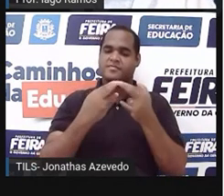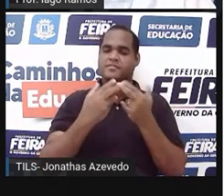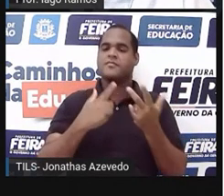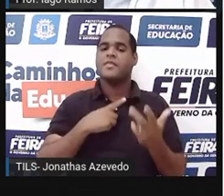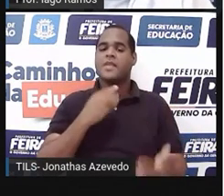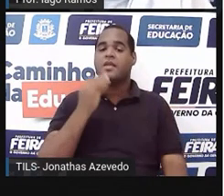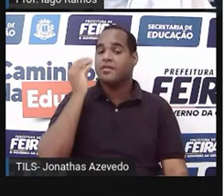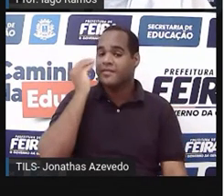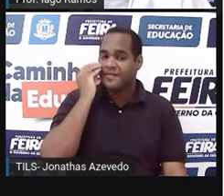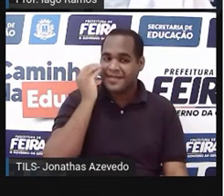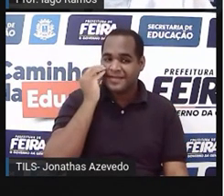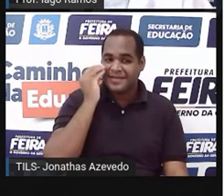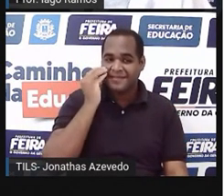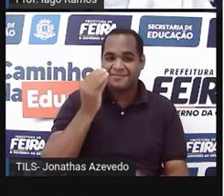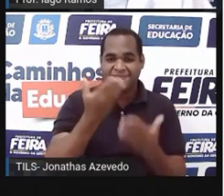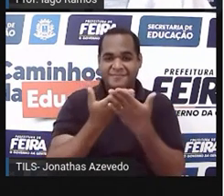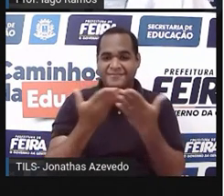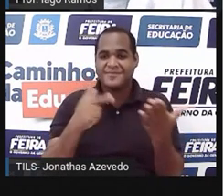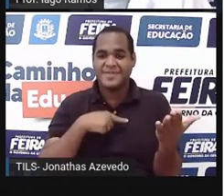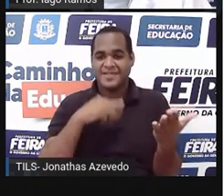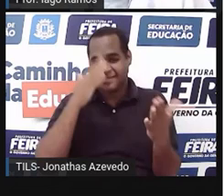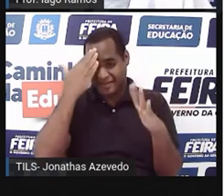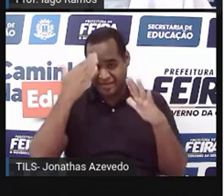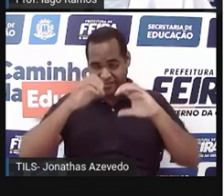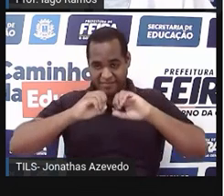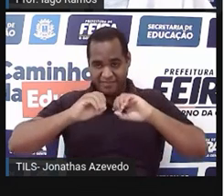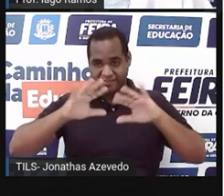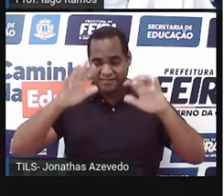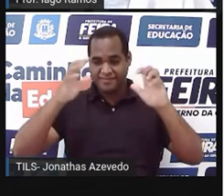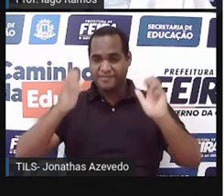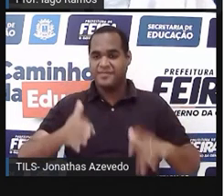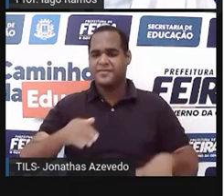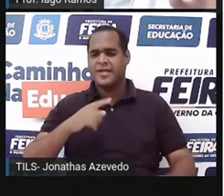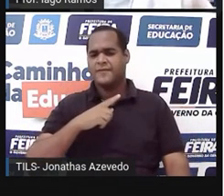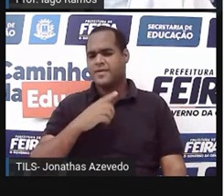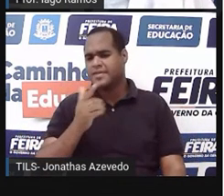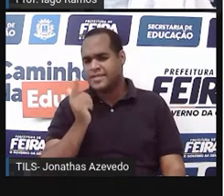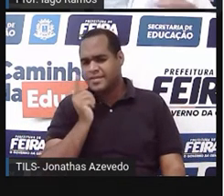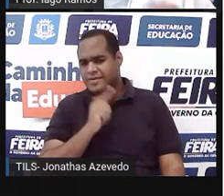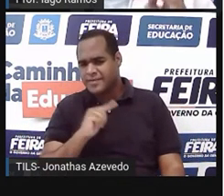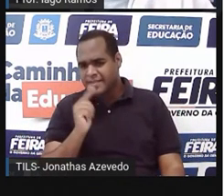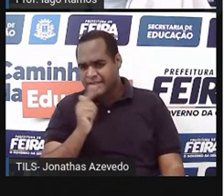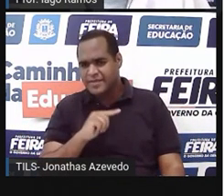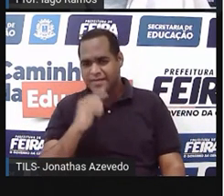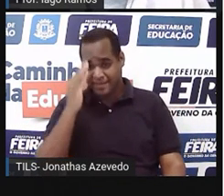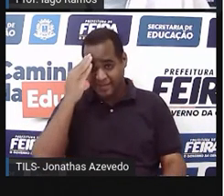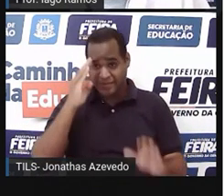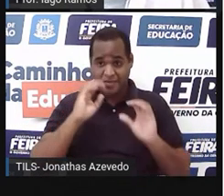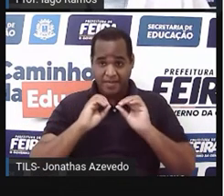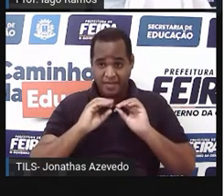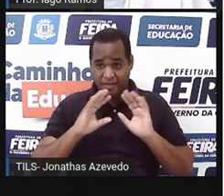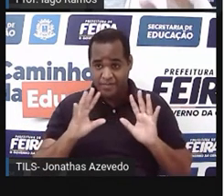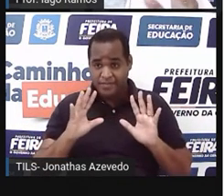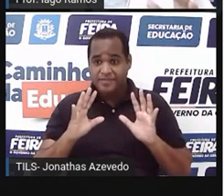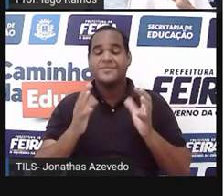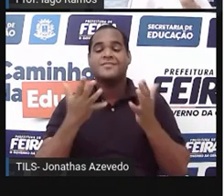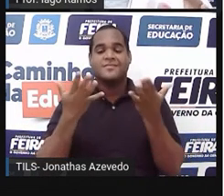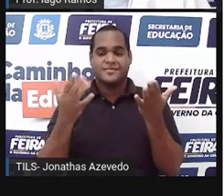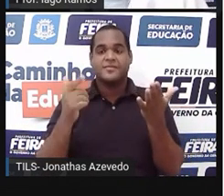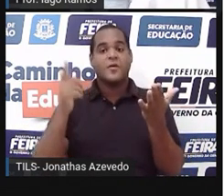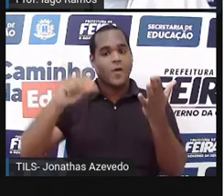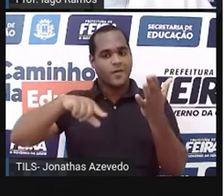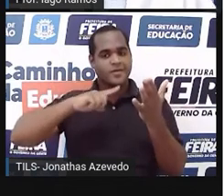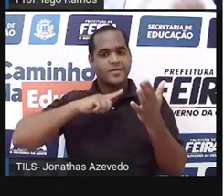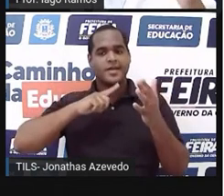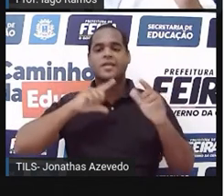testar se você entendeu mesmo, vamos saber se você conseguiu mesmo entender isso. Tá bom? Então, na próxima